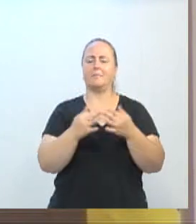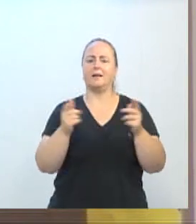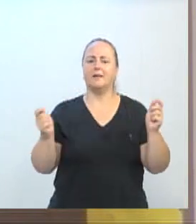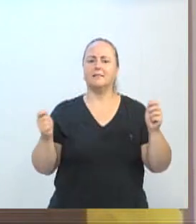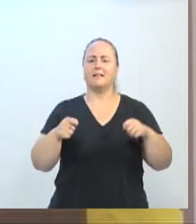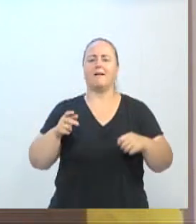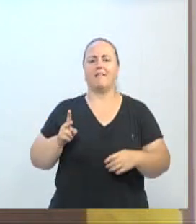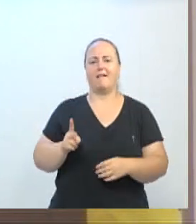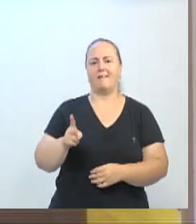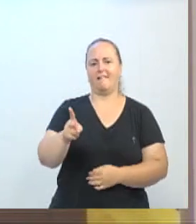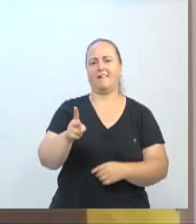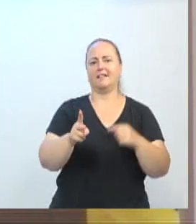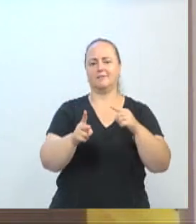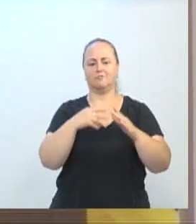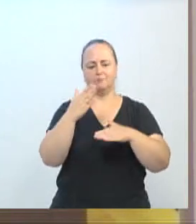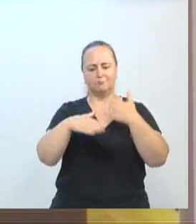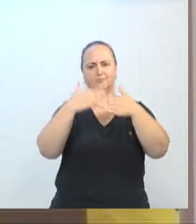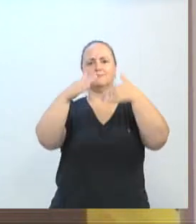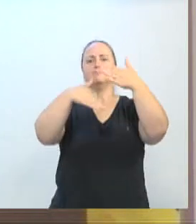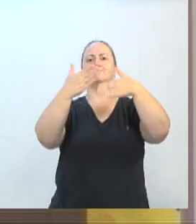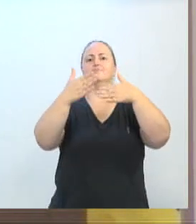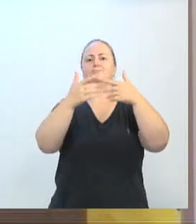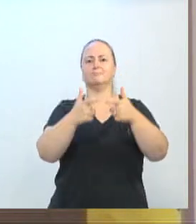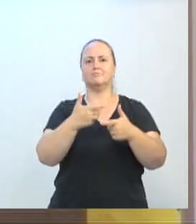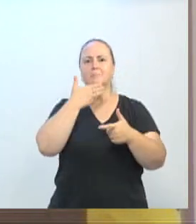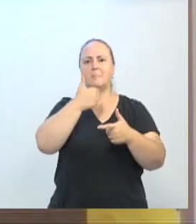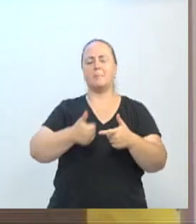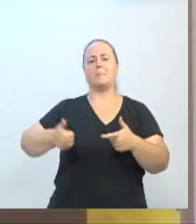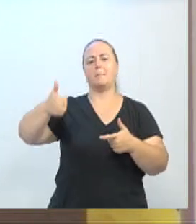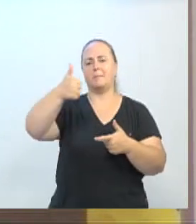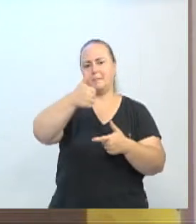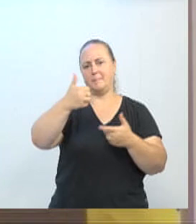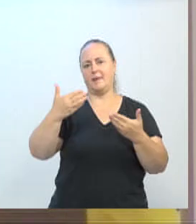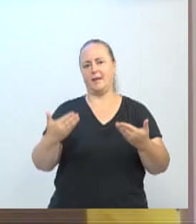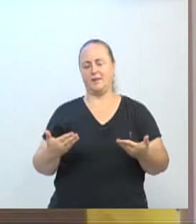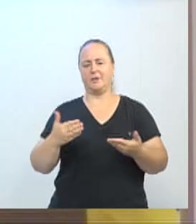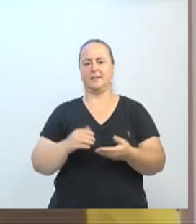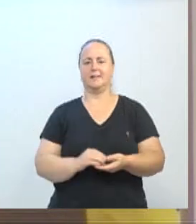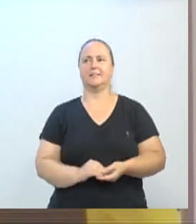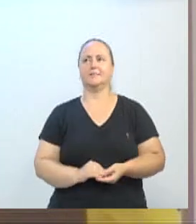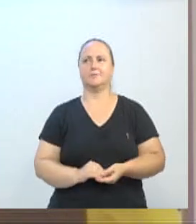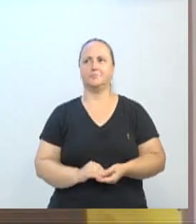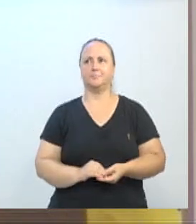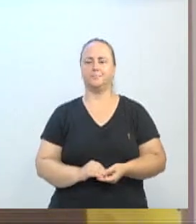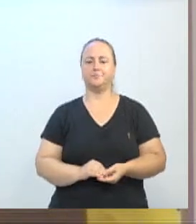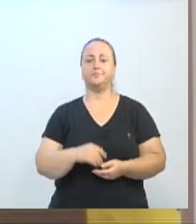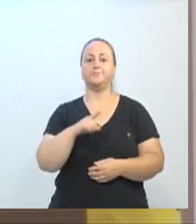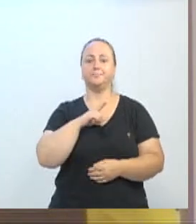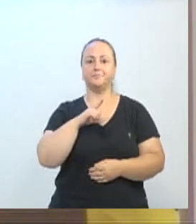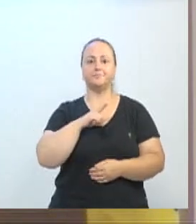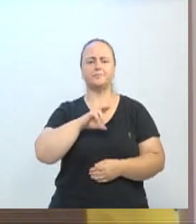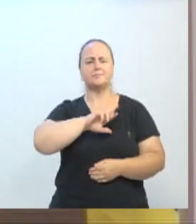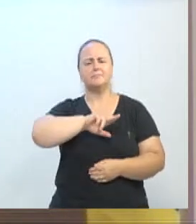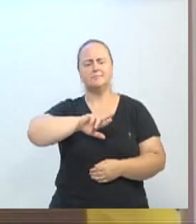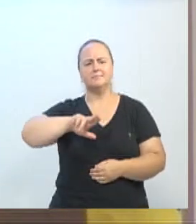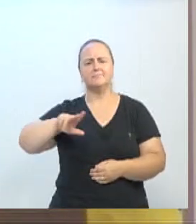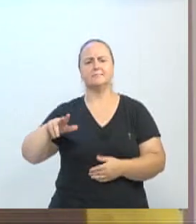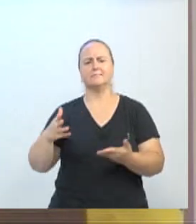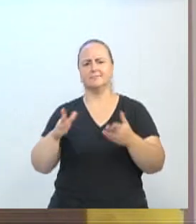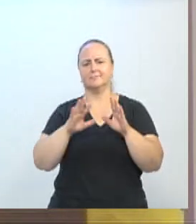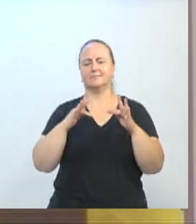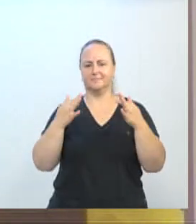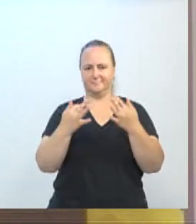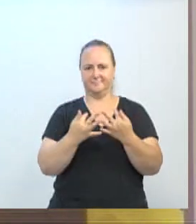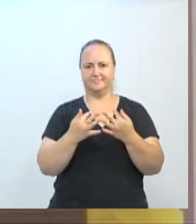continuar progredindo e prosperando no meio rural de Blumenau. São diversas famílias que ainda vivem do campo